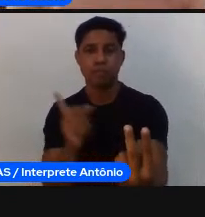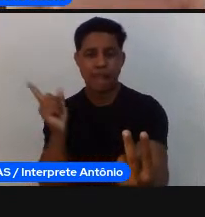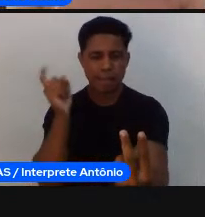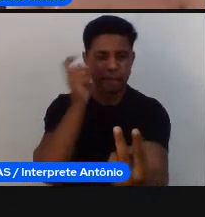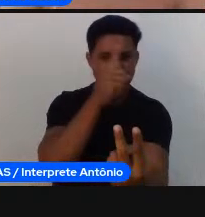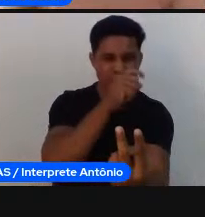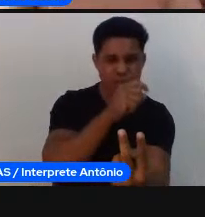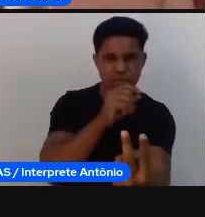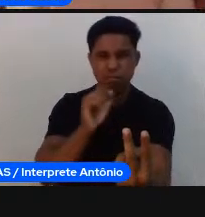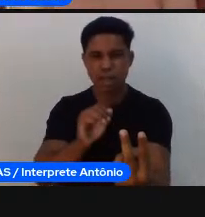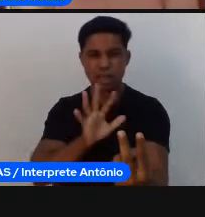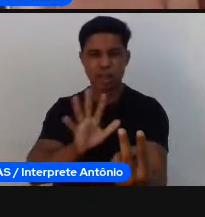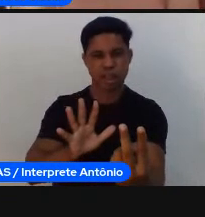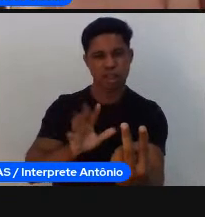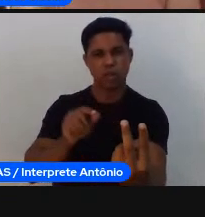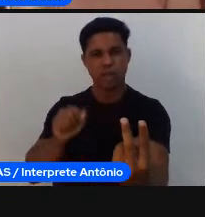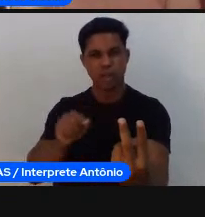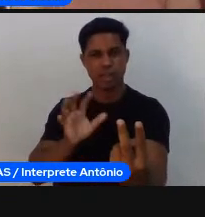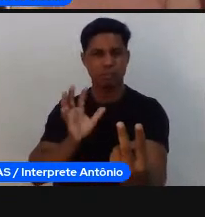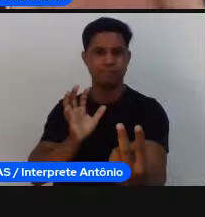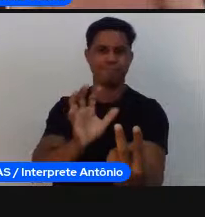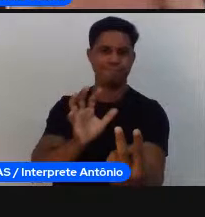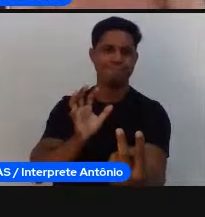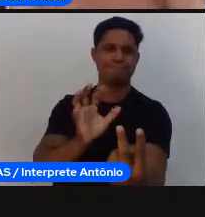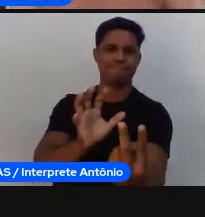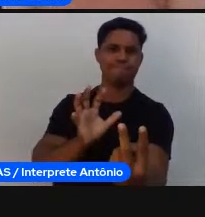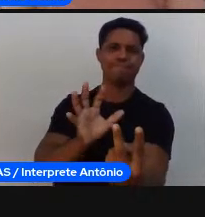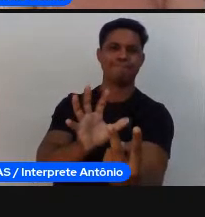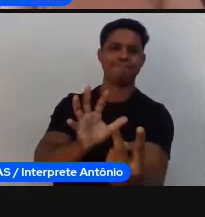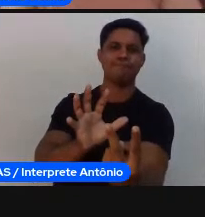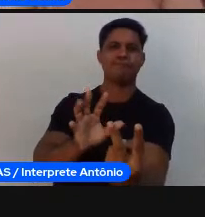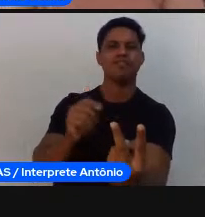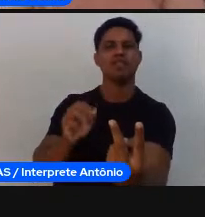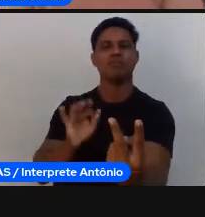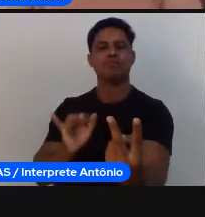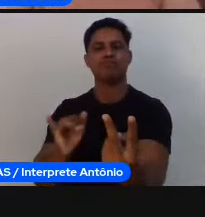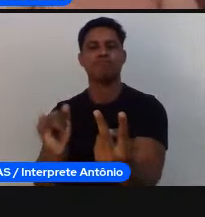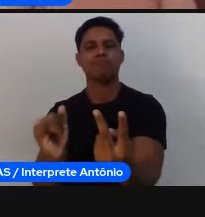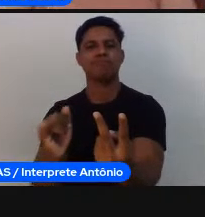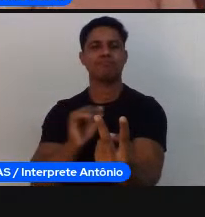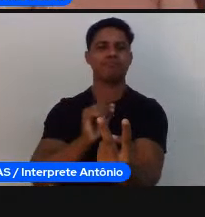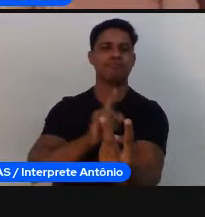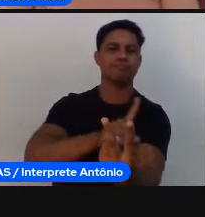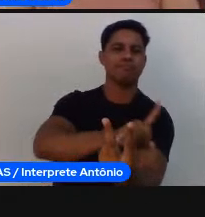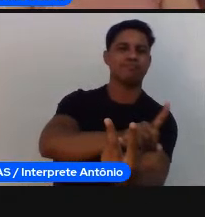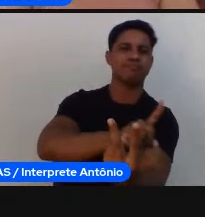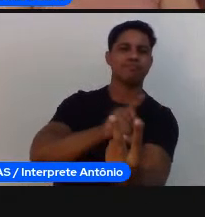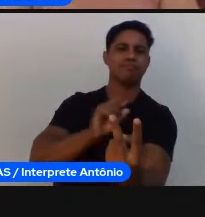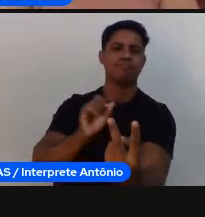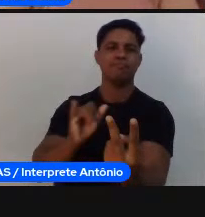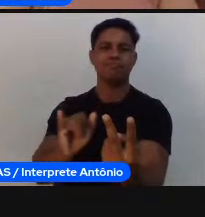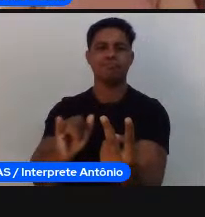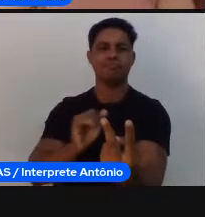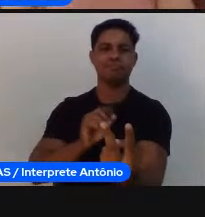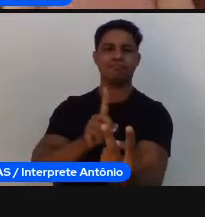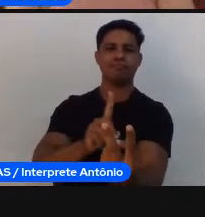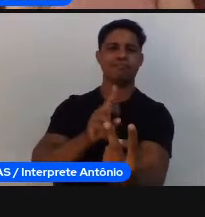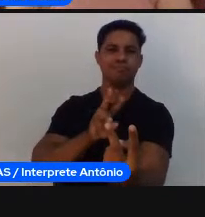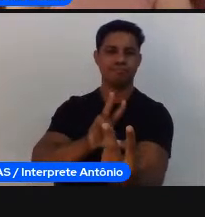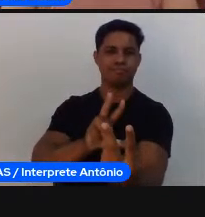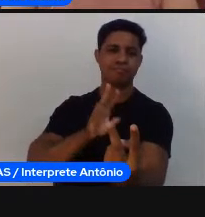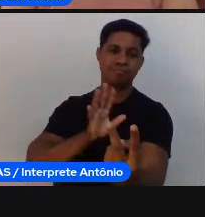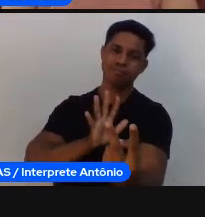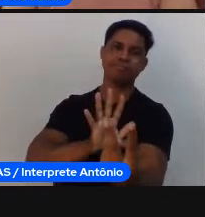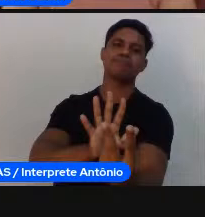marcar o outro vai gerar uma pressão alguém não vai enxergar e vai pegar né então eu tô cuidando também da confiança tanto de quem ataca como de quem defende